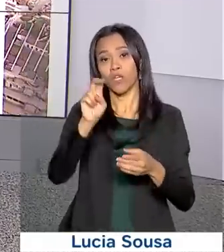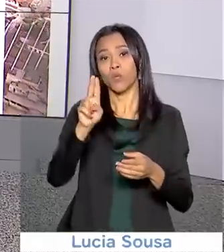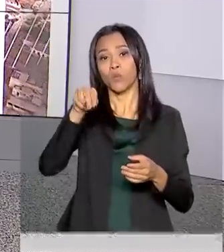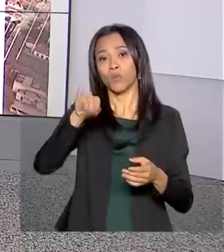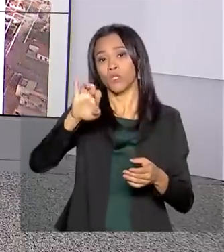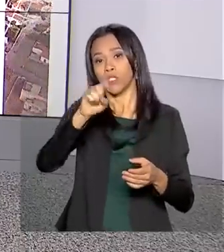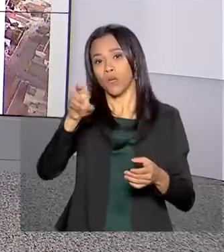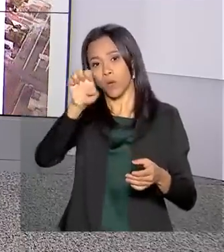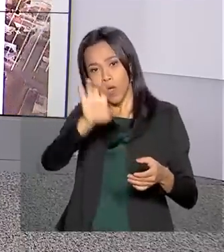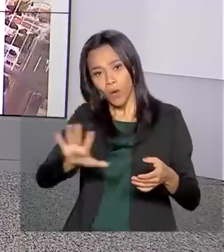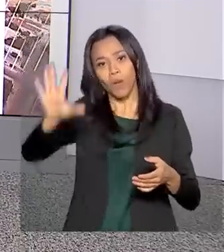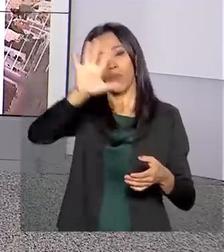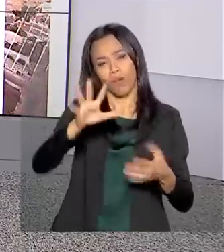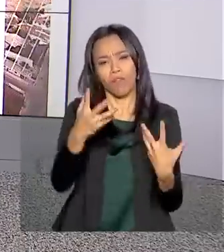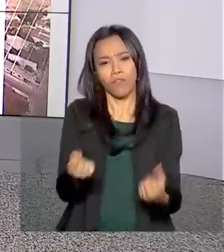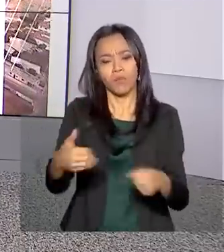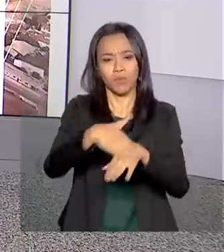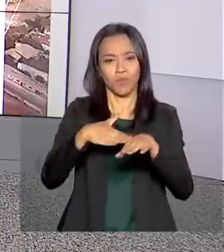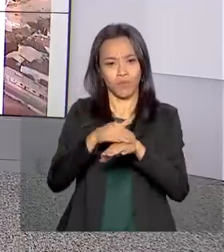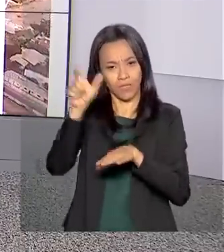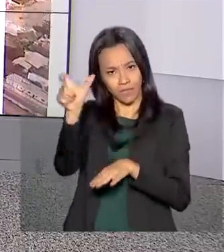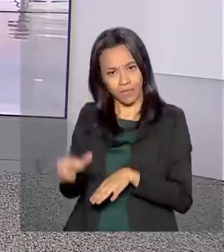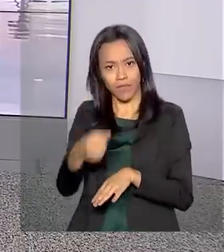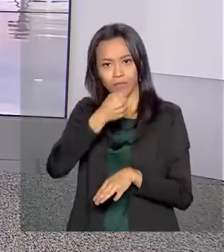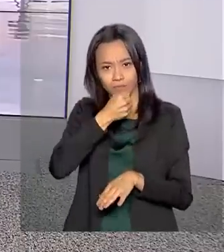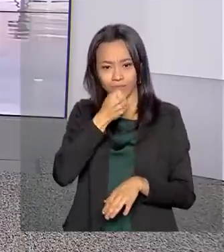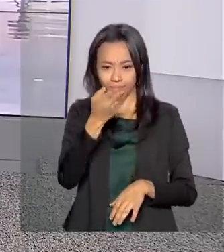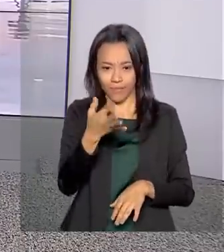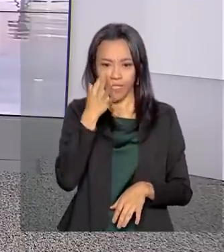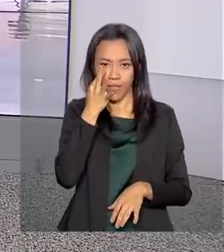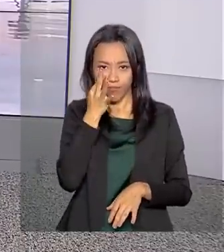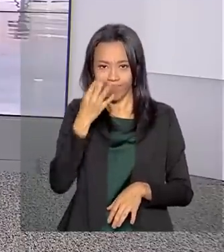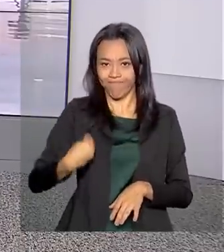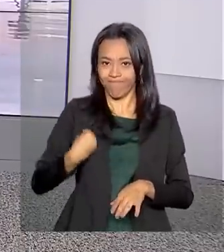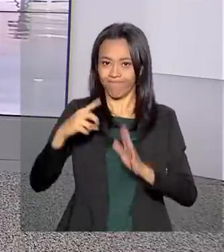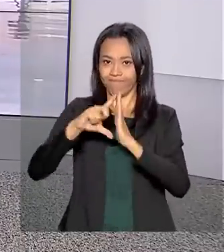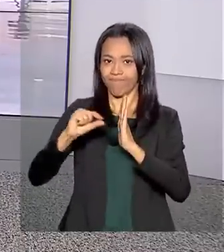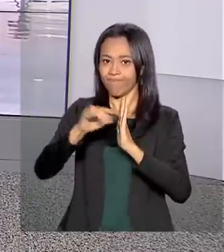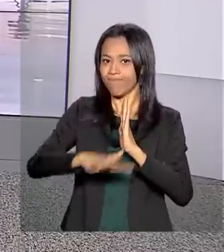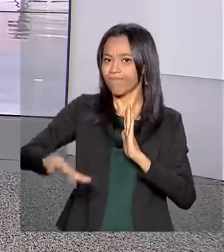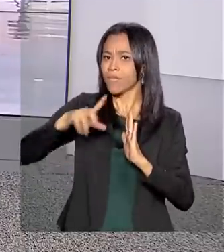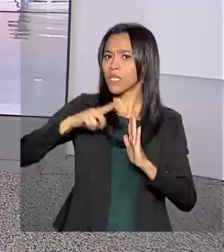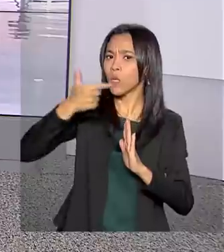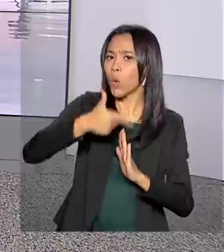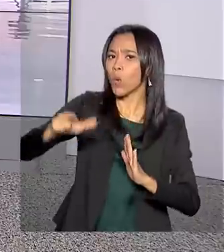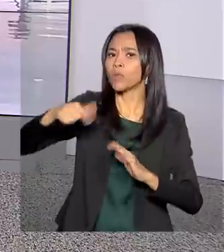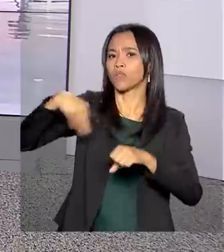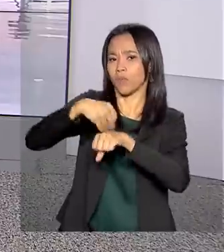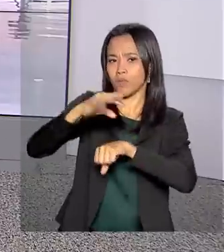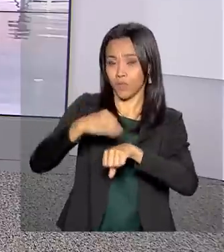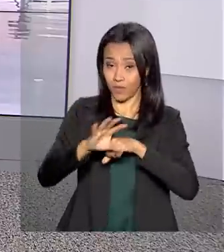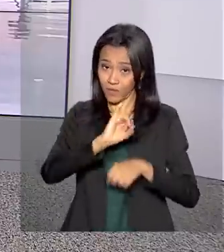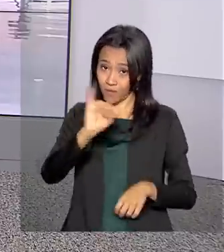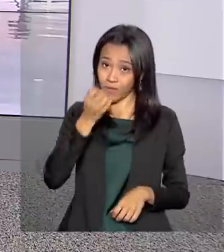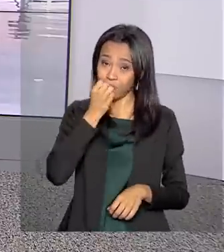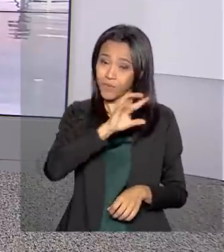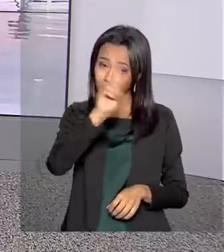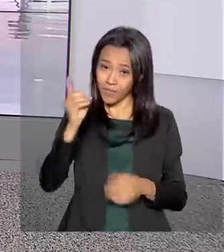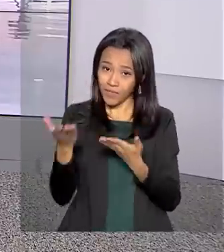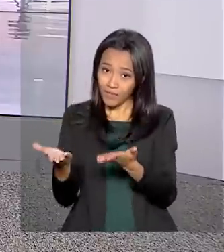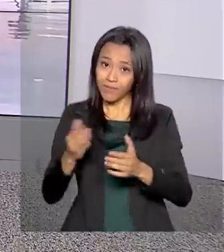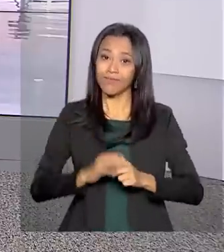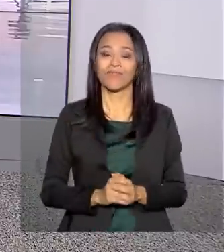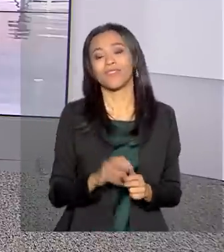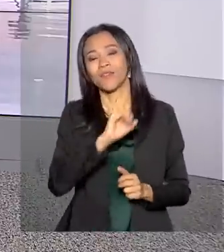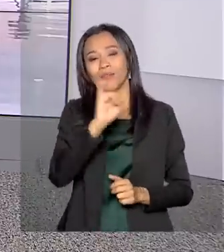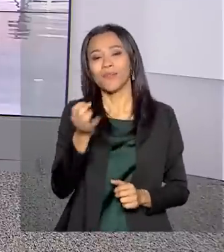Europeia. Vamos então conversar com a nossa repórter Luana Karen, que está lá no Planalto e tem outras informações para a gente. Oi Luana, bom dia para você. Oi